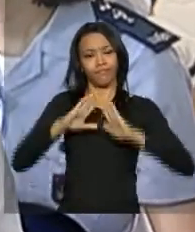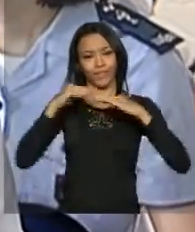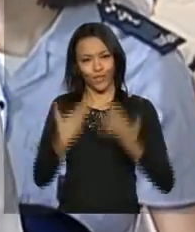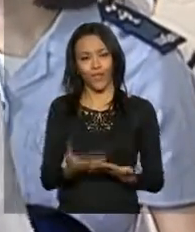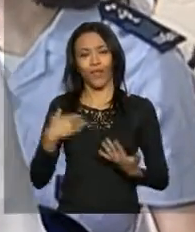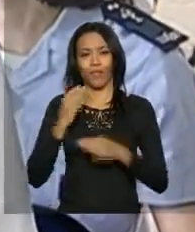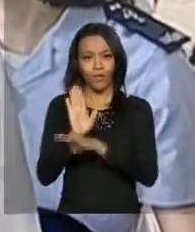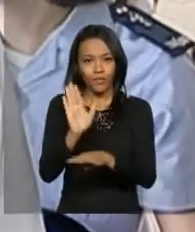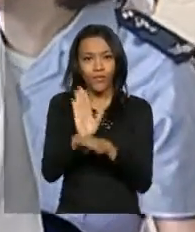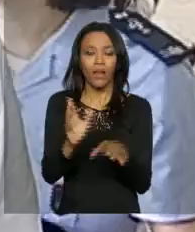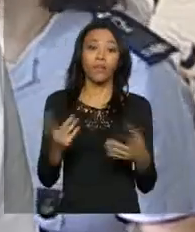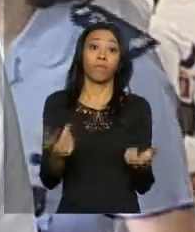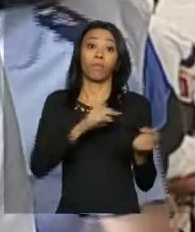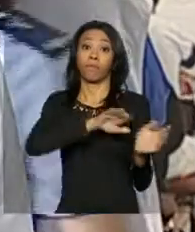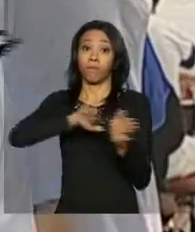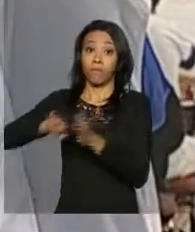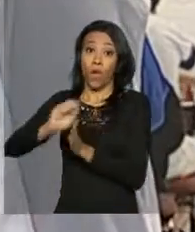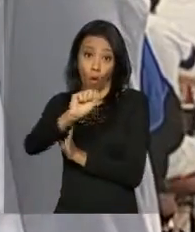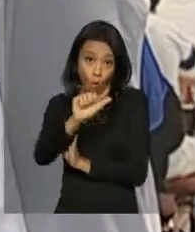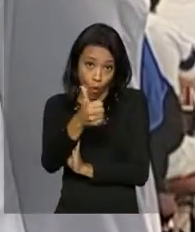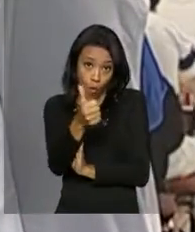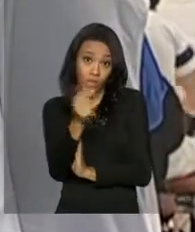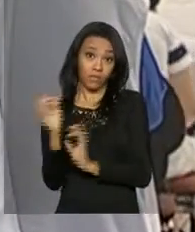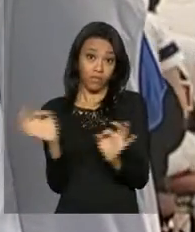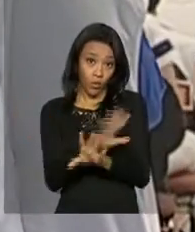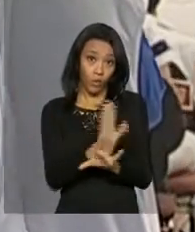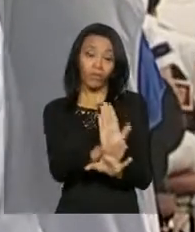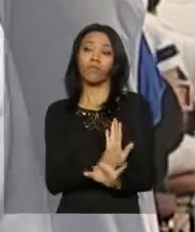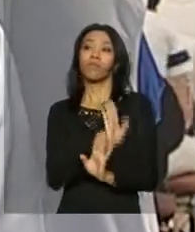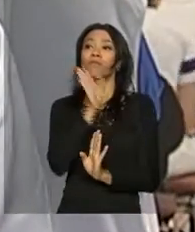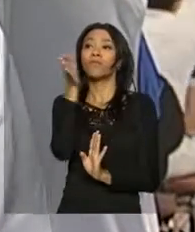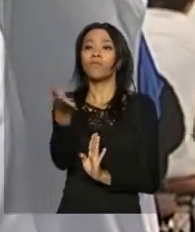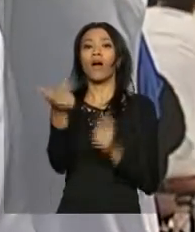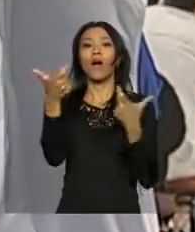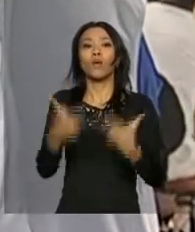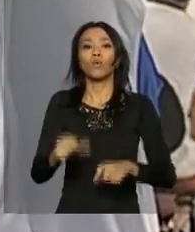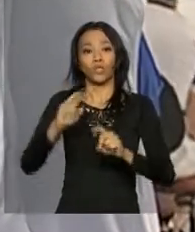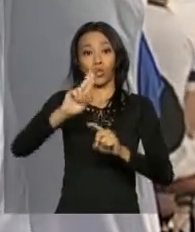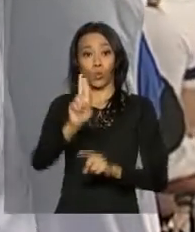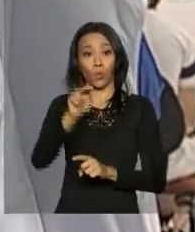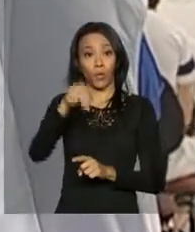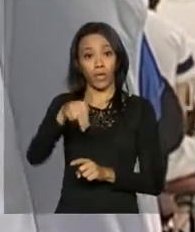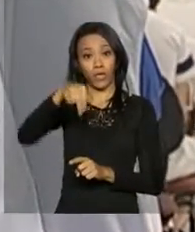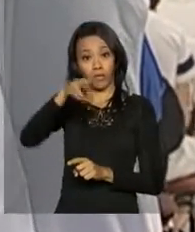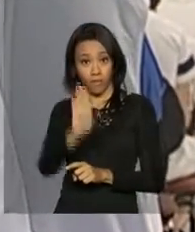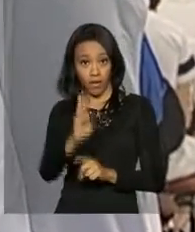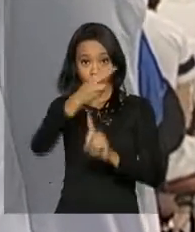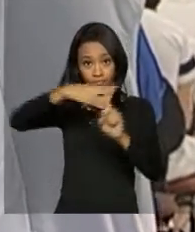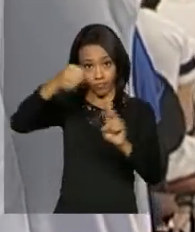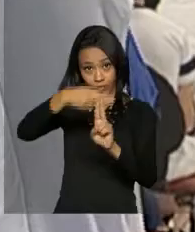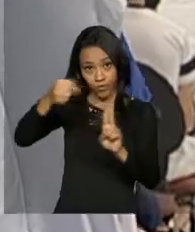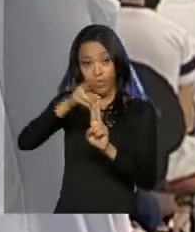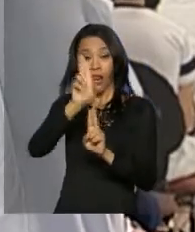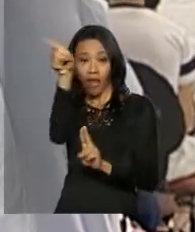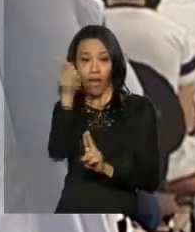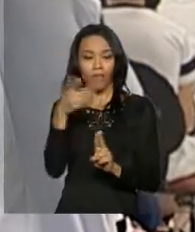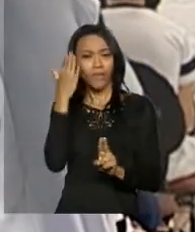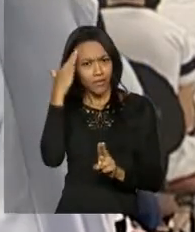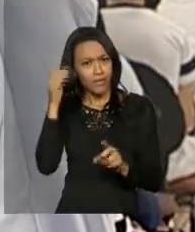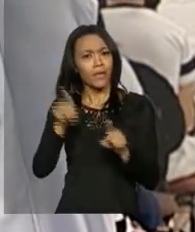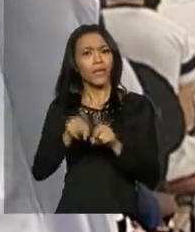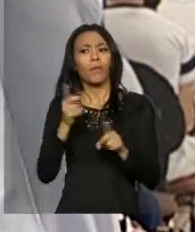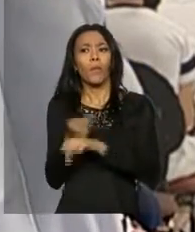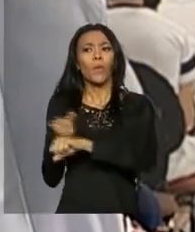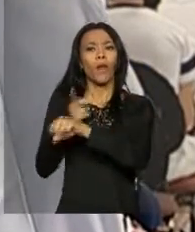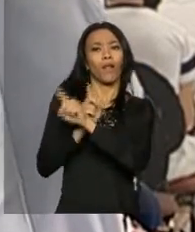nessa vistoria. Às 11 horas, o ministro segue para a Universidade de Brasília, onde também tem agenda do Dia Nacional de Mobilização da Educação